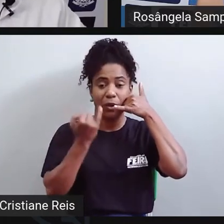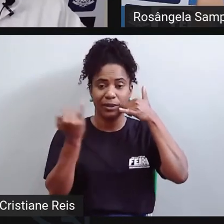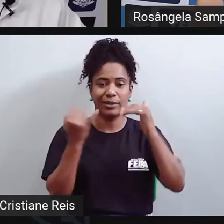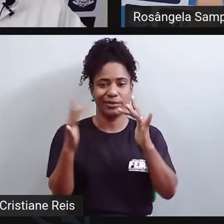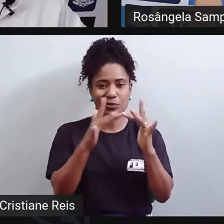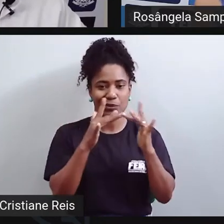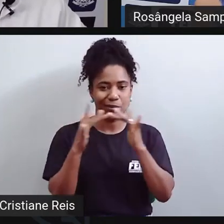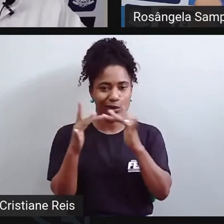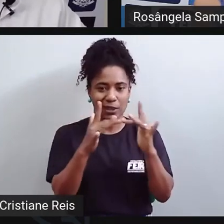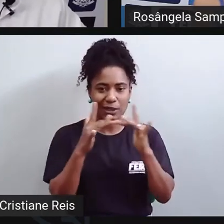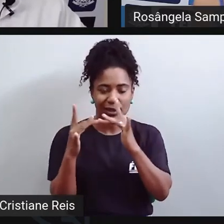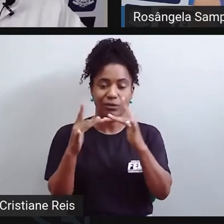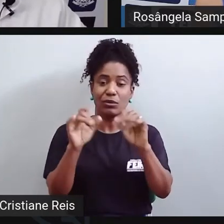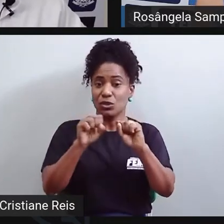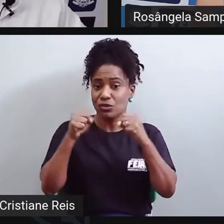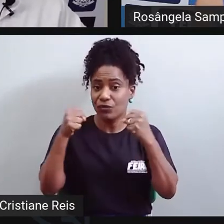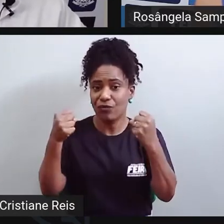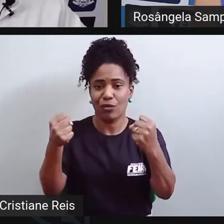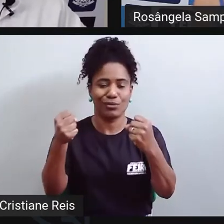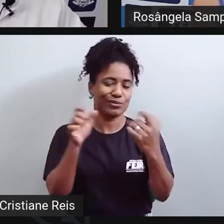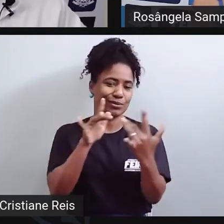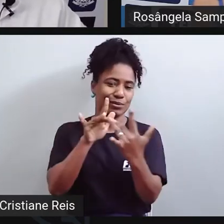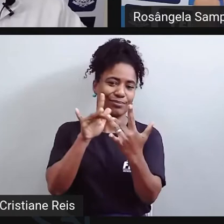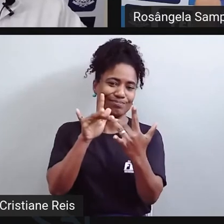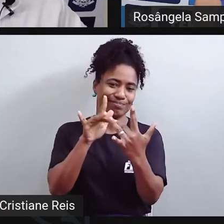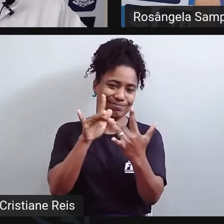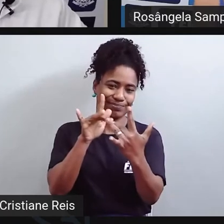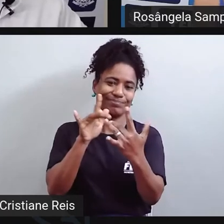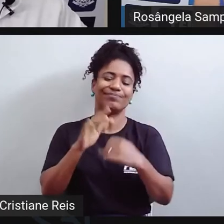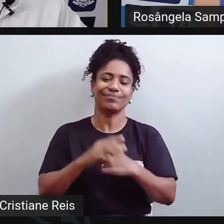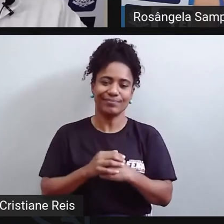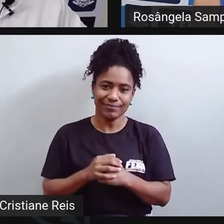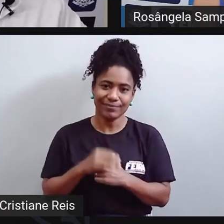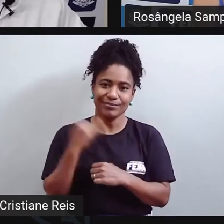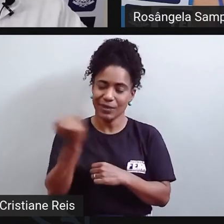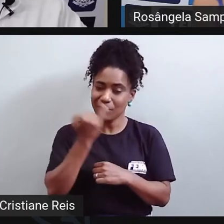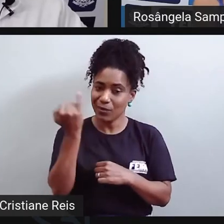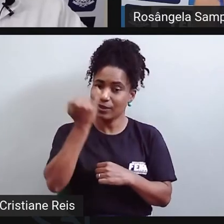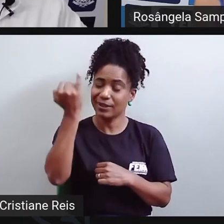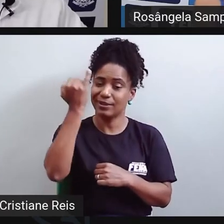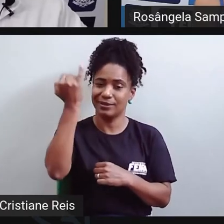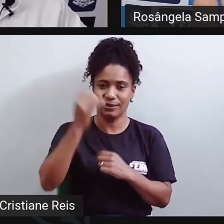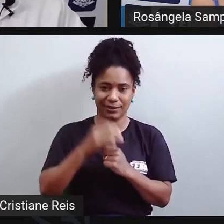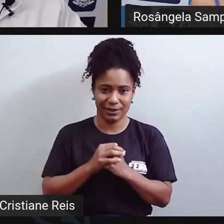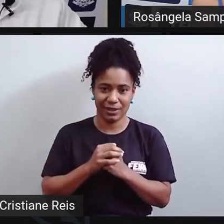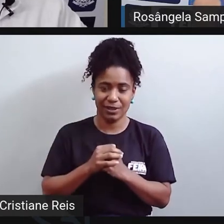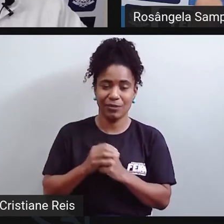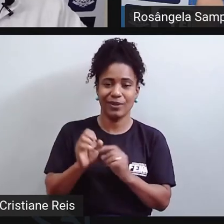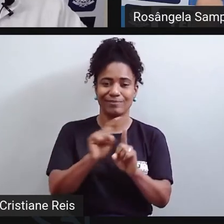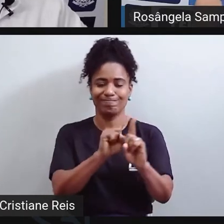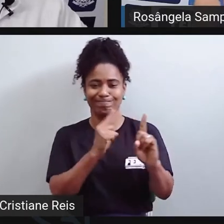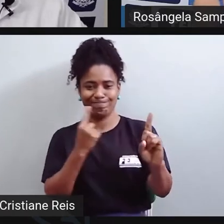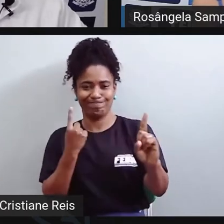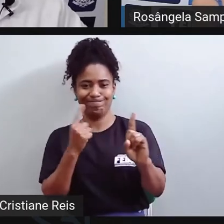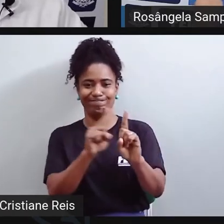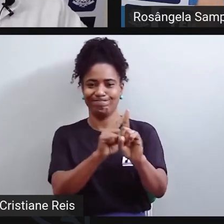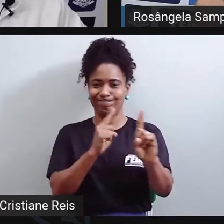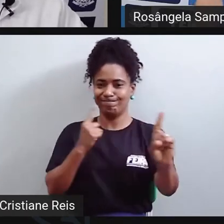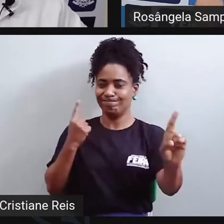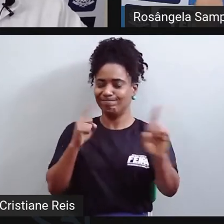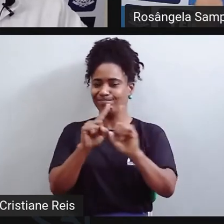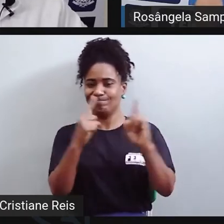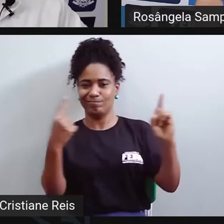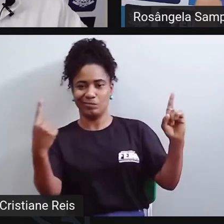que eu acho que é importante para que a gente não se perca, né, e para que a gente não se afaste do outro e a doença. Nós